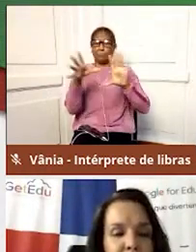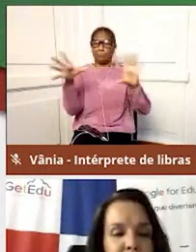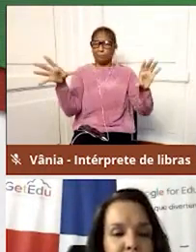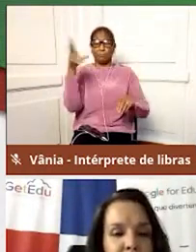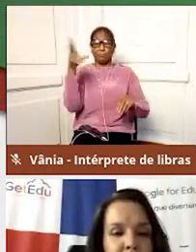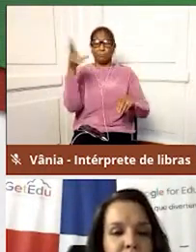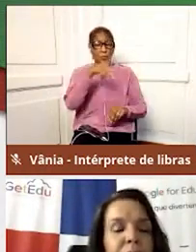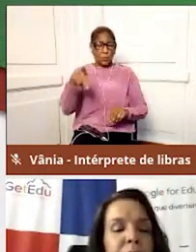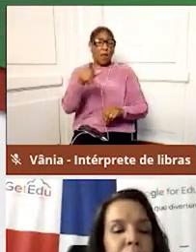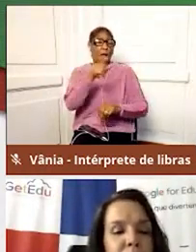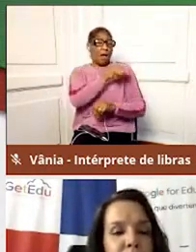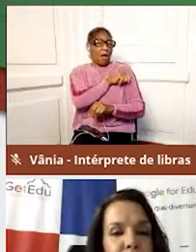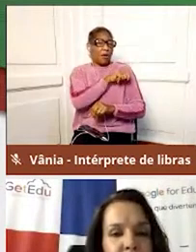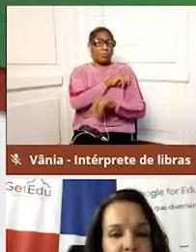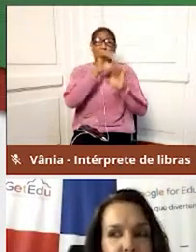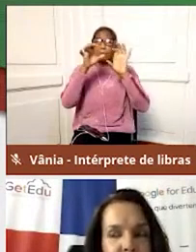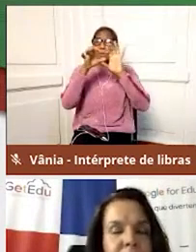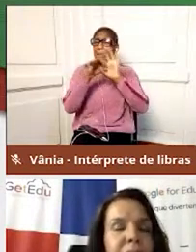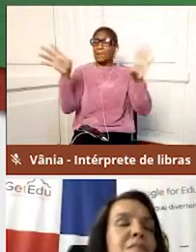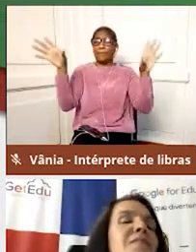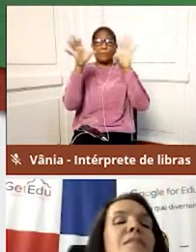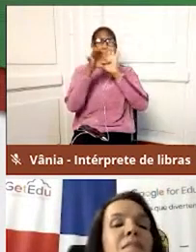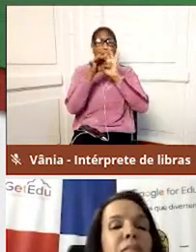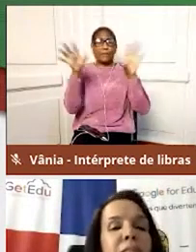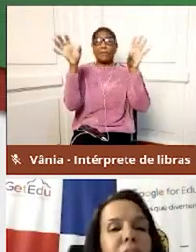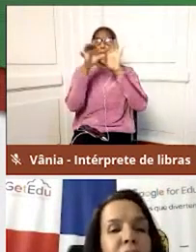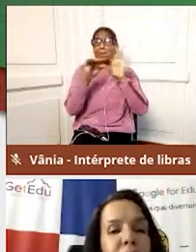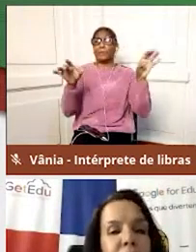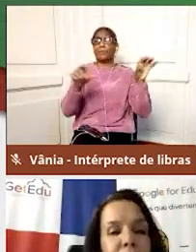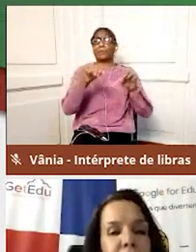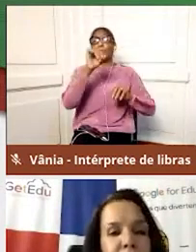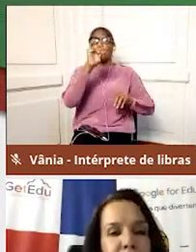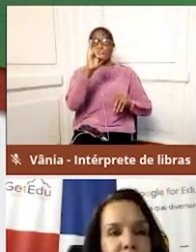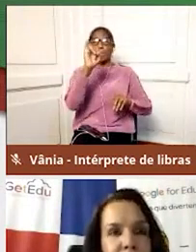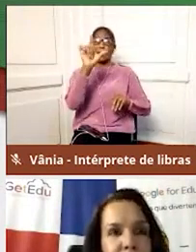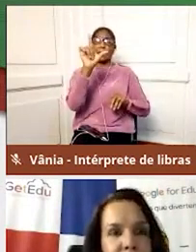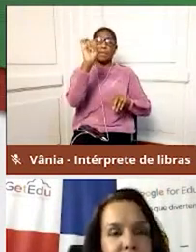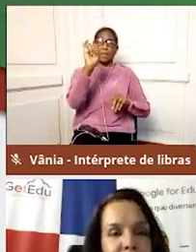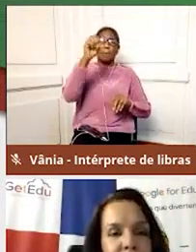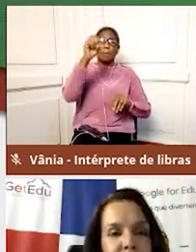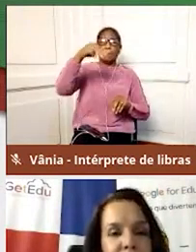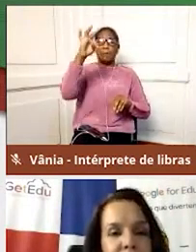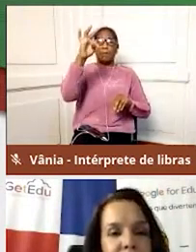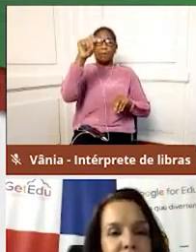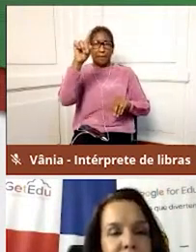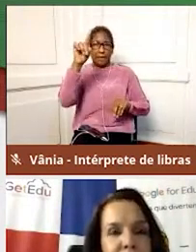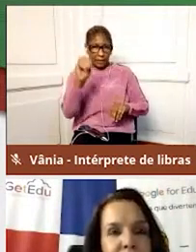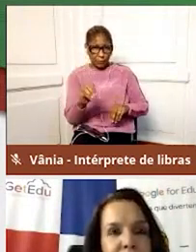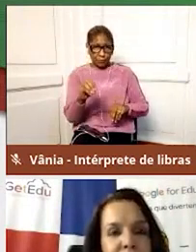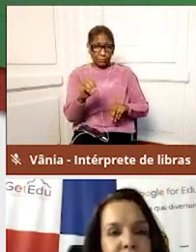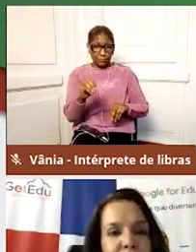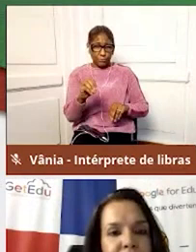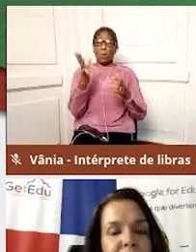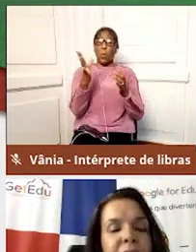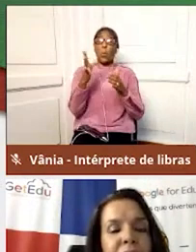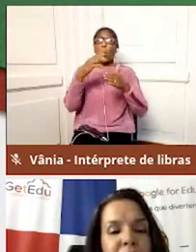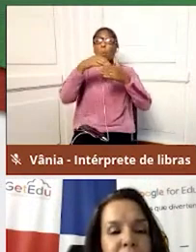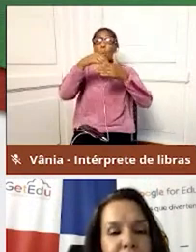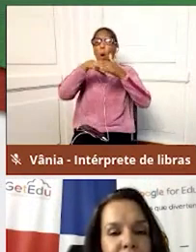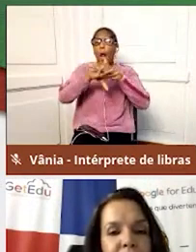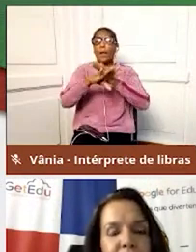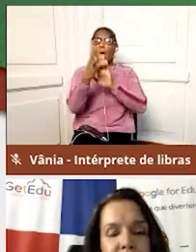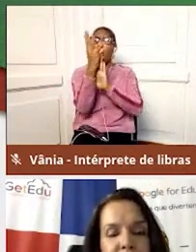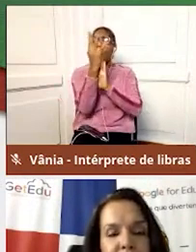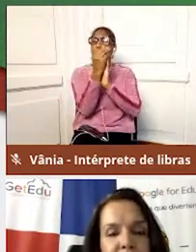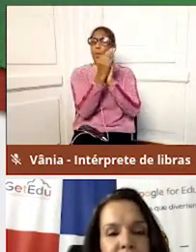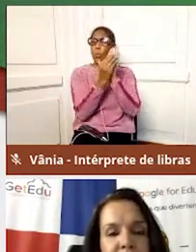alunos, eles vão ter acesso ilimitado para verificarem como é que eles vão, para eles guardarem todos os conteúdos que eles